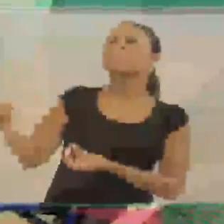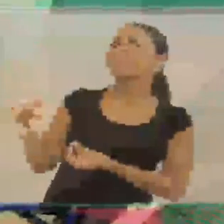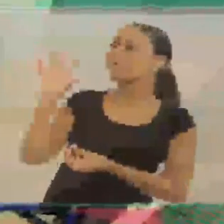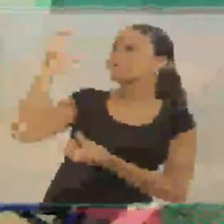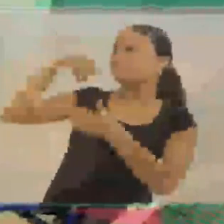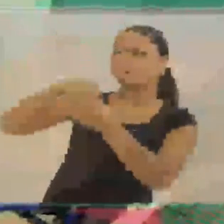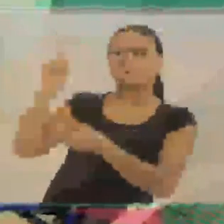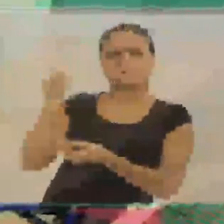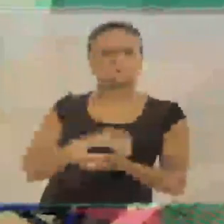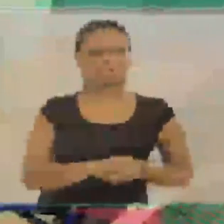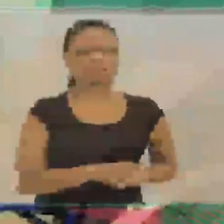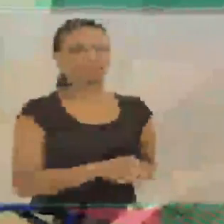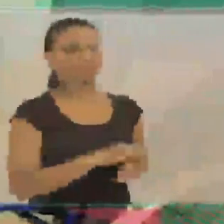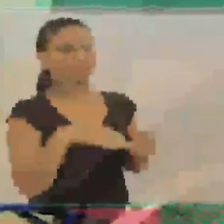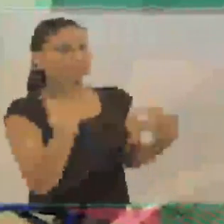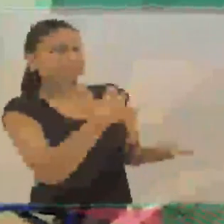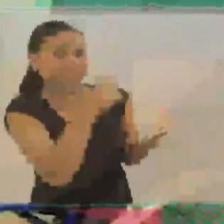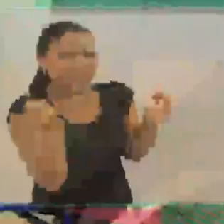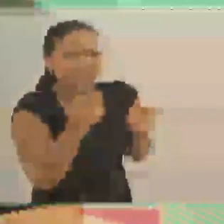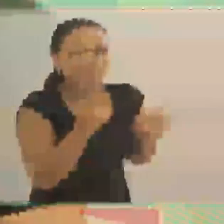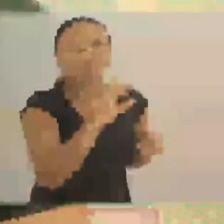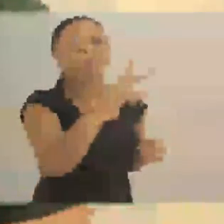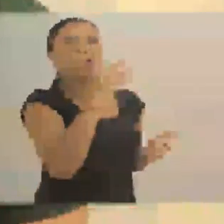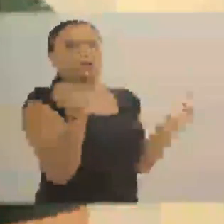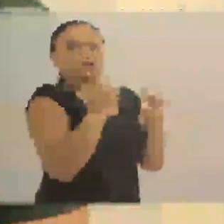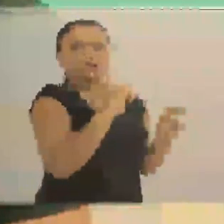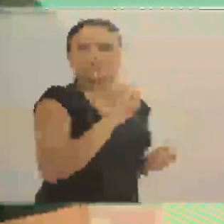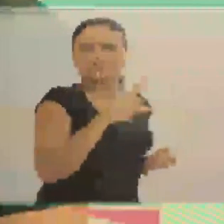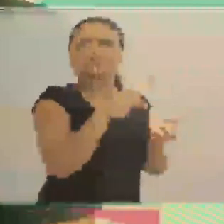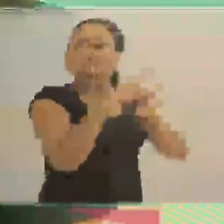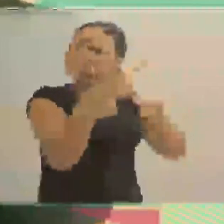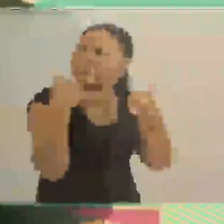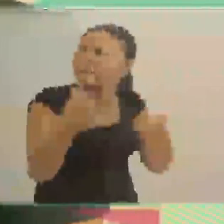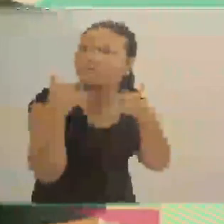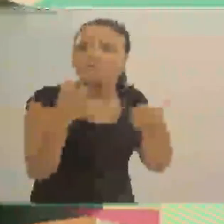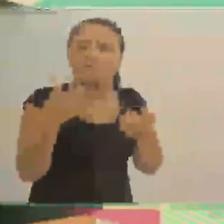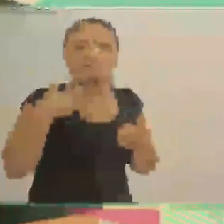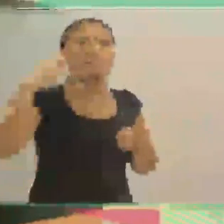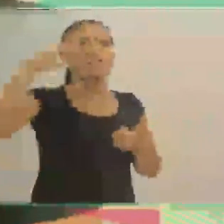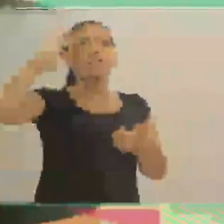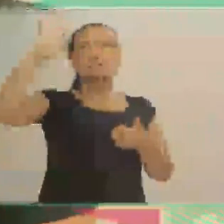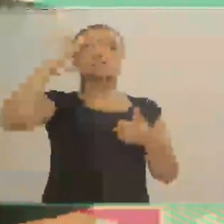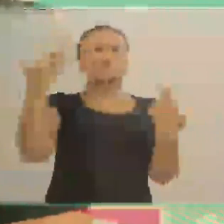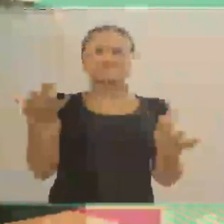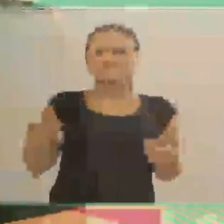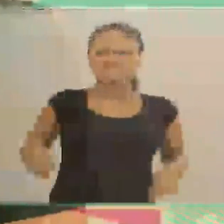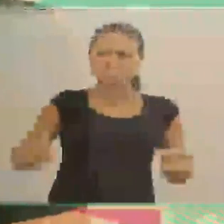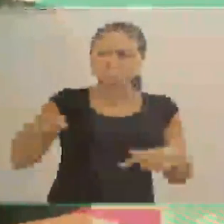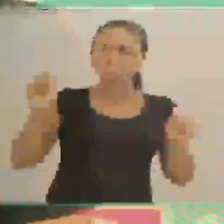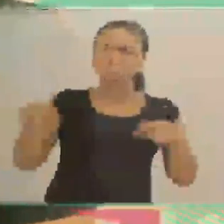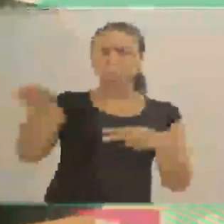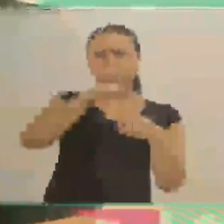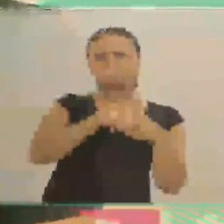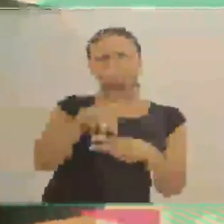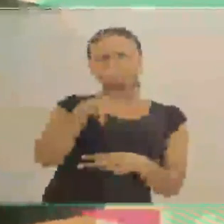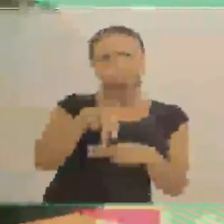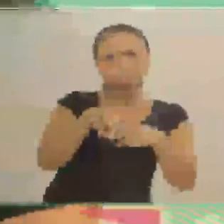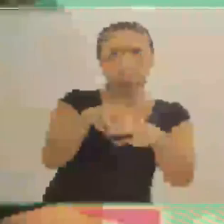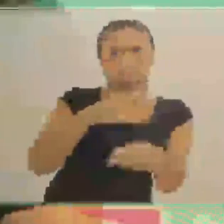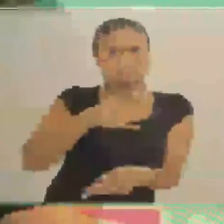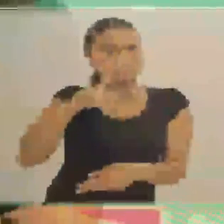gente. E aí, Zé, como é que foi esse tempo na Argentina? Apesar do frio, não foi uma fria. Foi muito legal, sabe? Foi, assim,